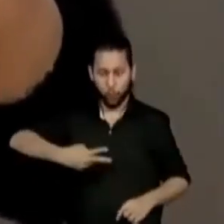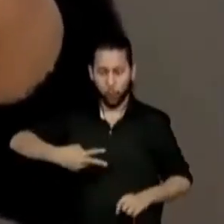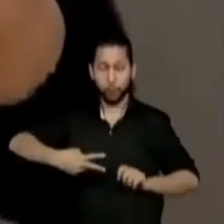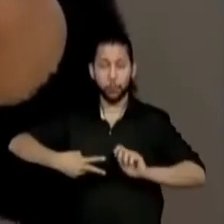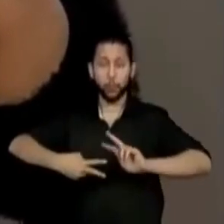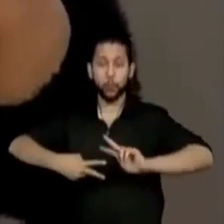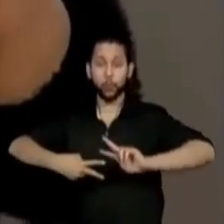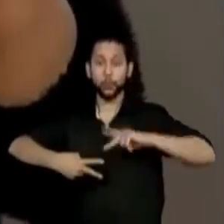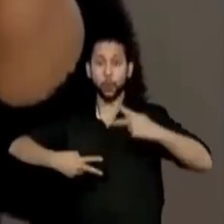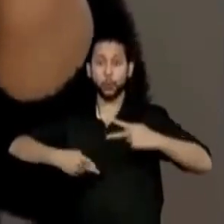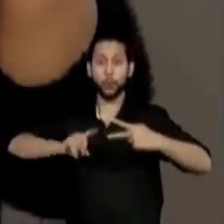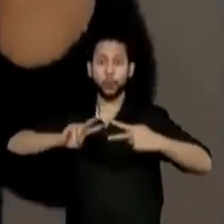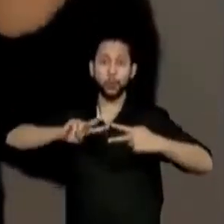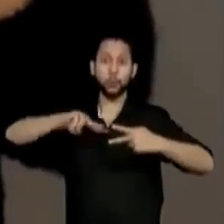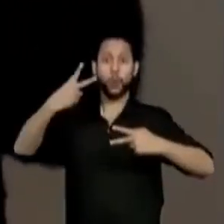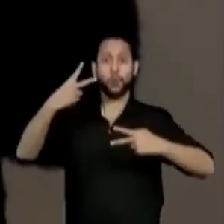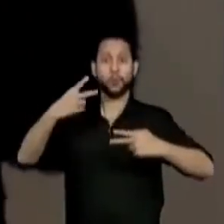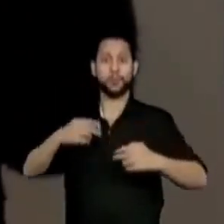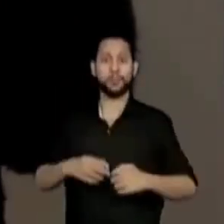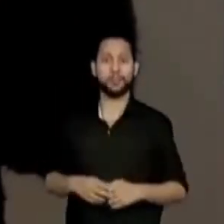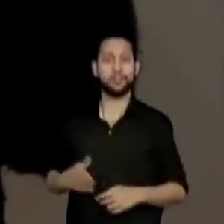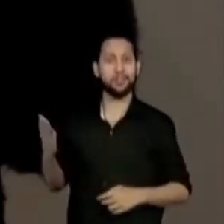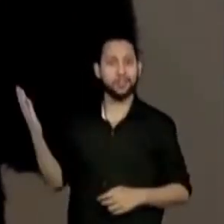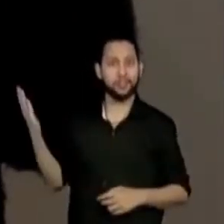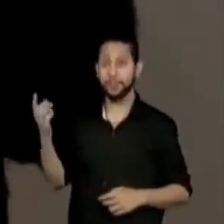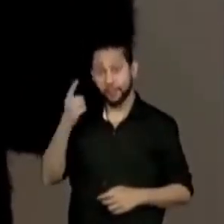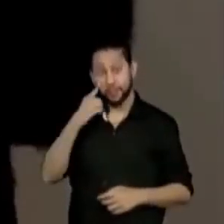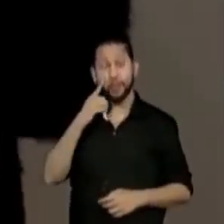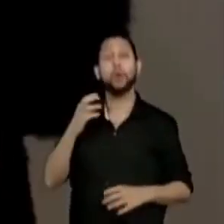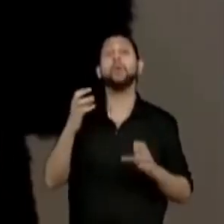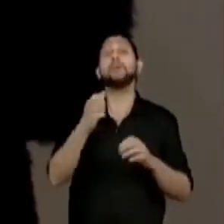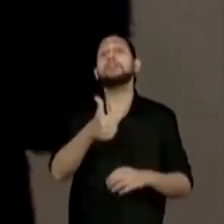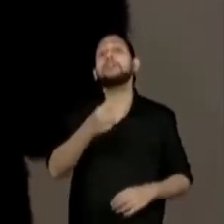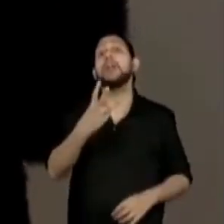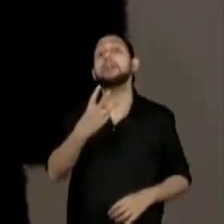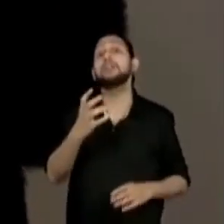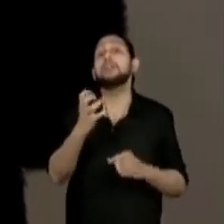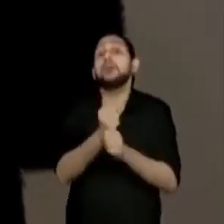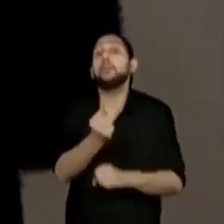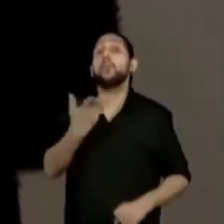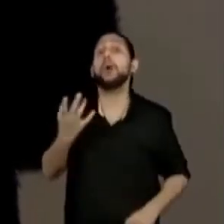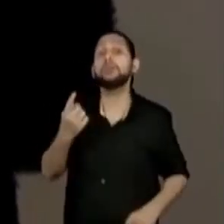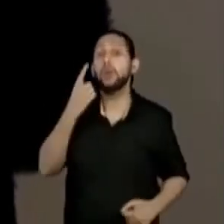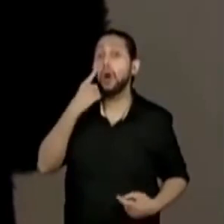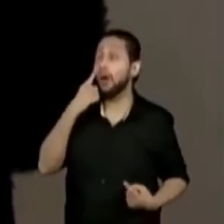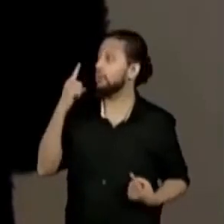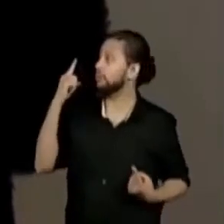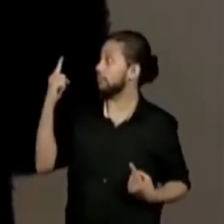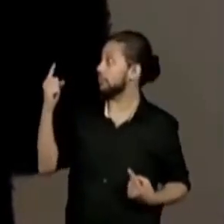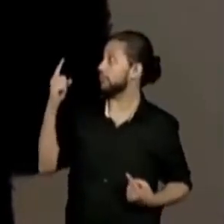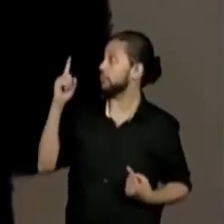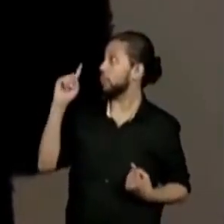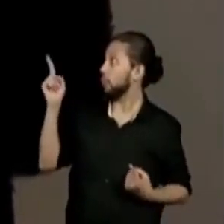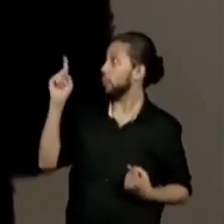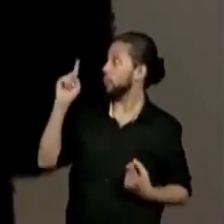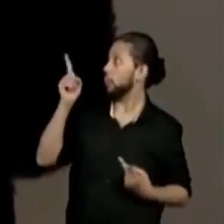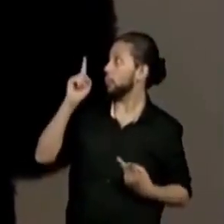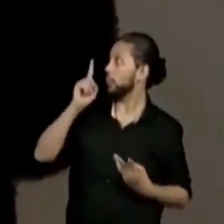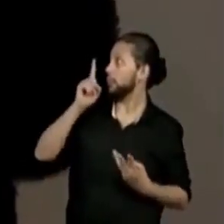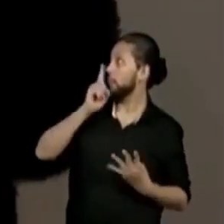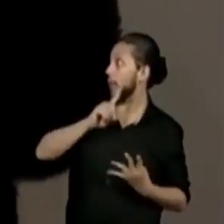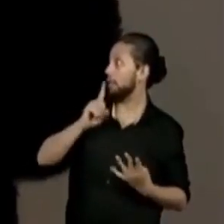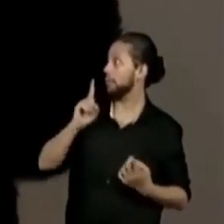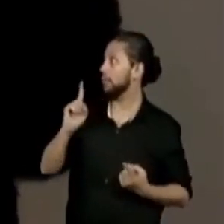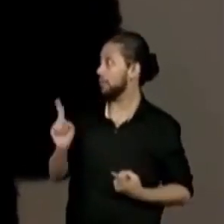Aqui eu tenho oito partes. Eu já não tinha descoberto que quatro partes era um valor... Opa, opa aqui.